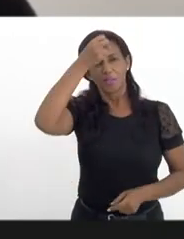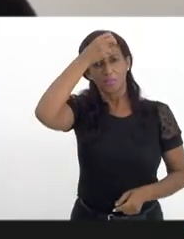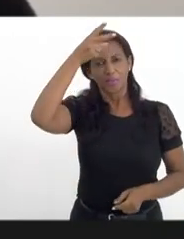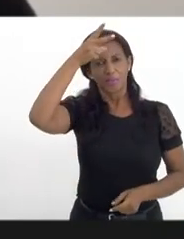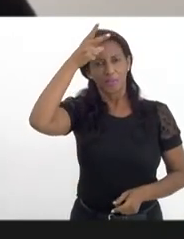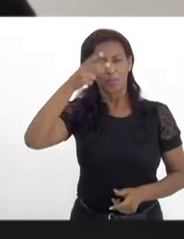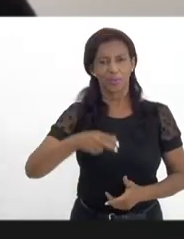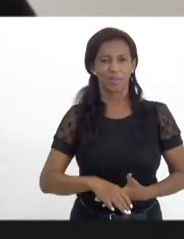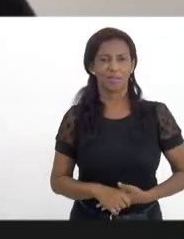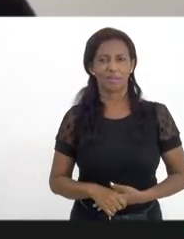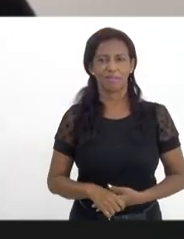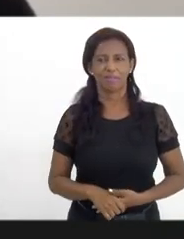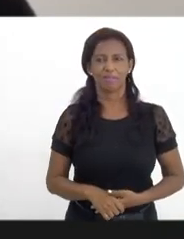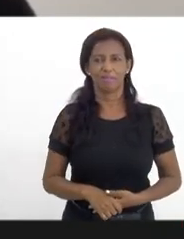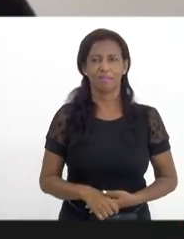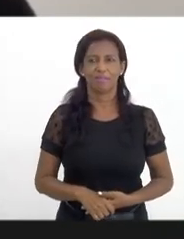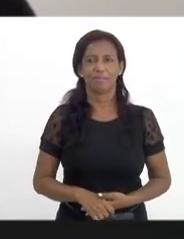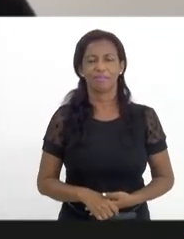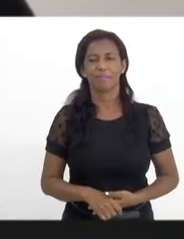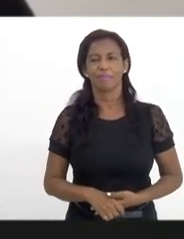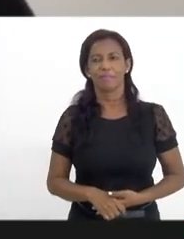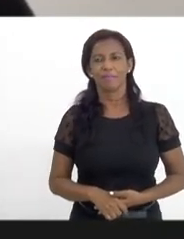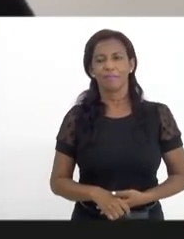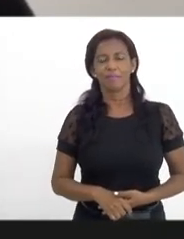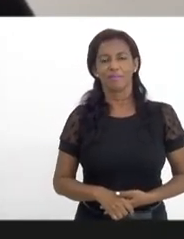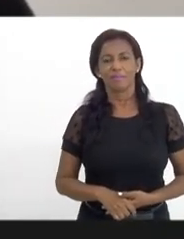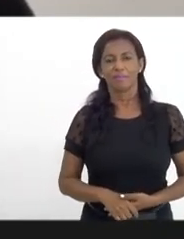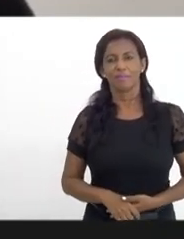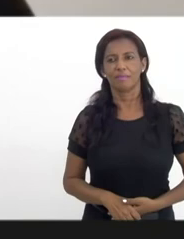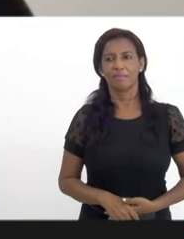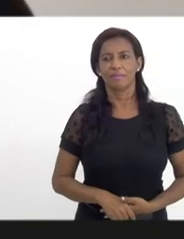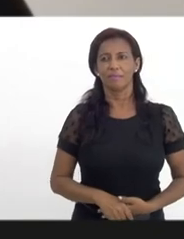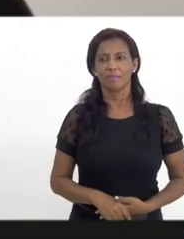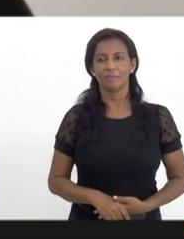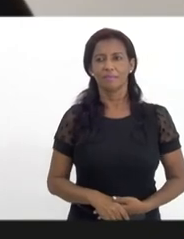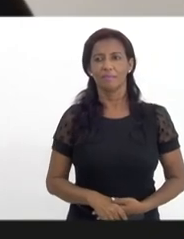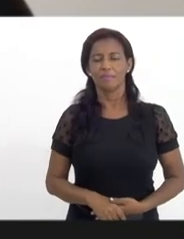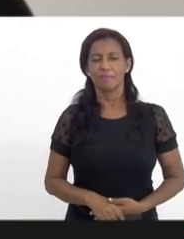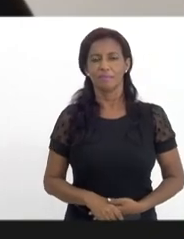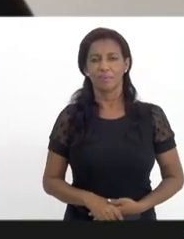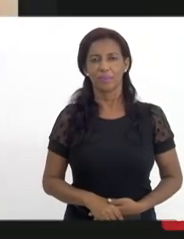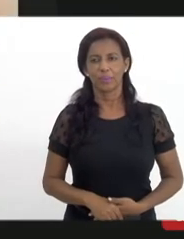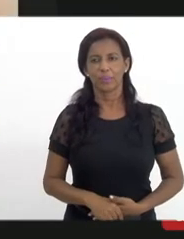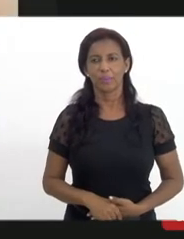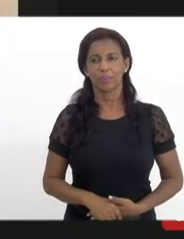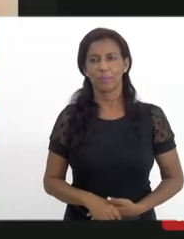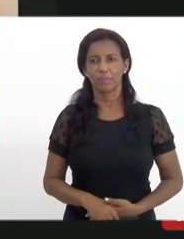aqui... Só... Deixa fechar aqui. Fecha o áudio aí para mim, por favor. Me ajuda aí.